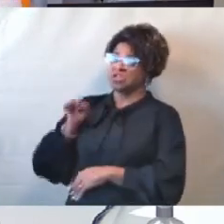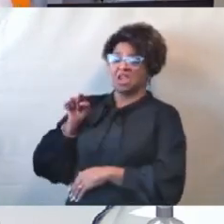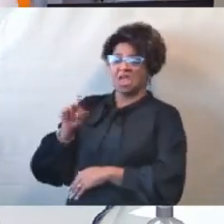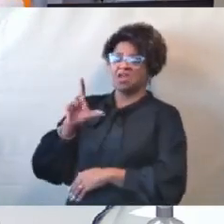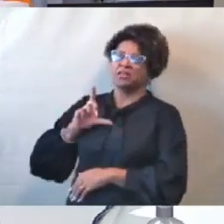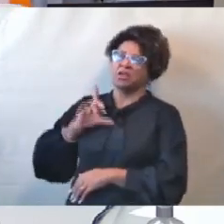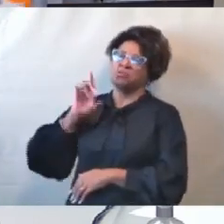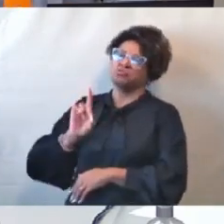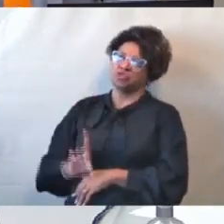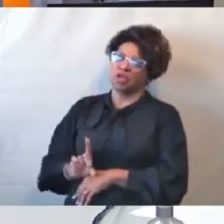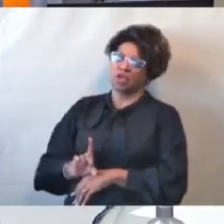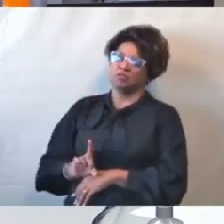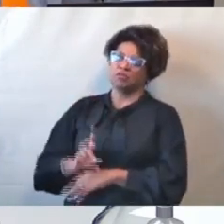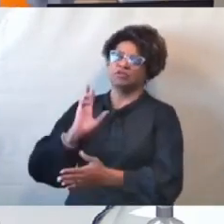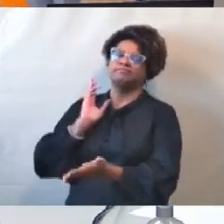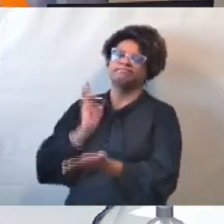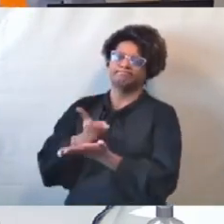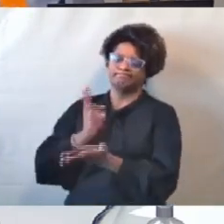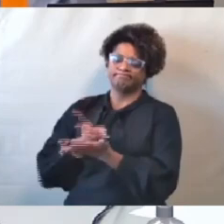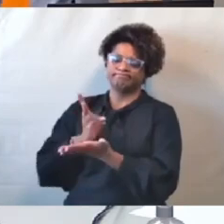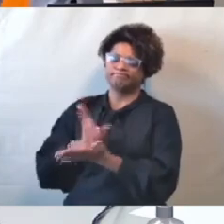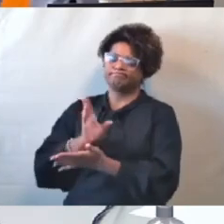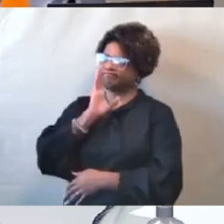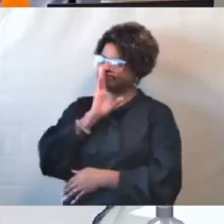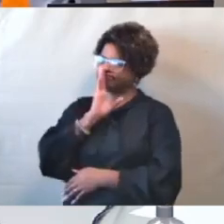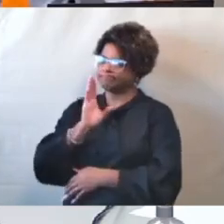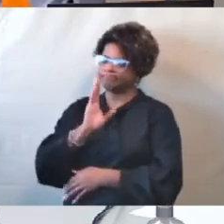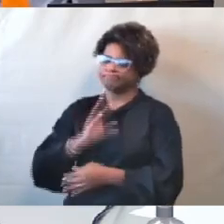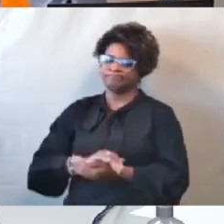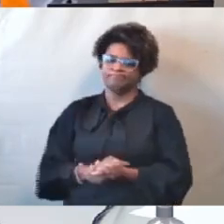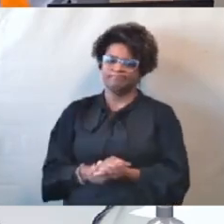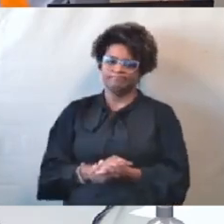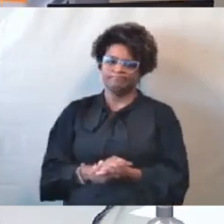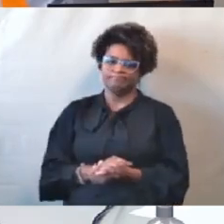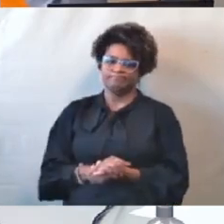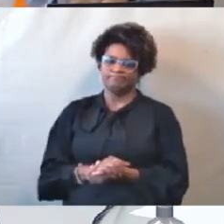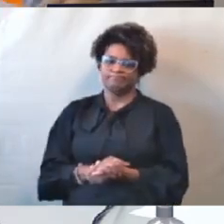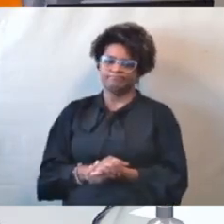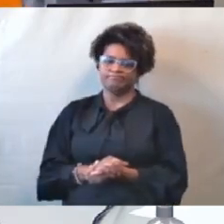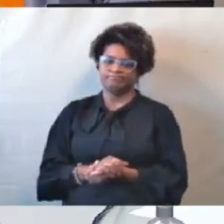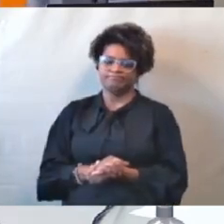utiliza da faculdade de permanecer em silêncio.